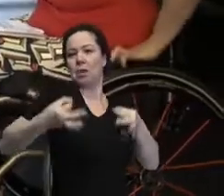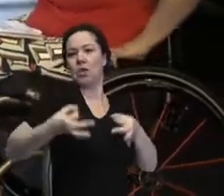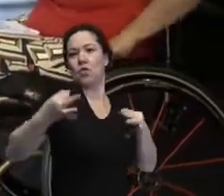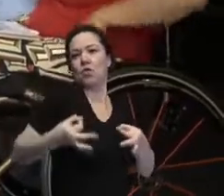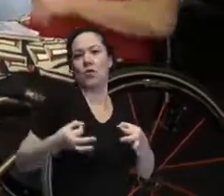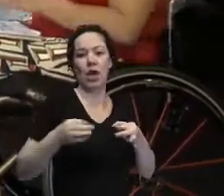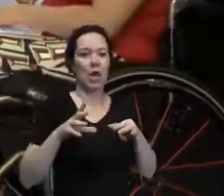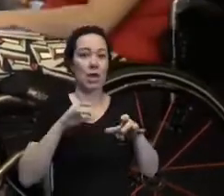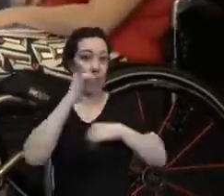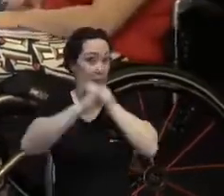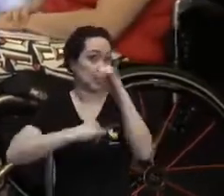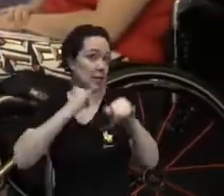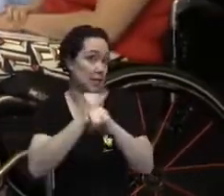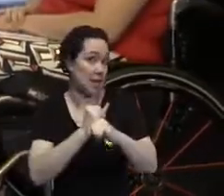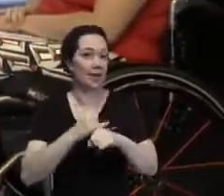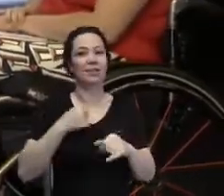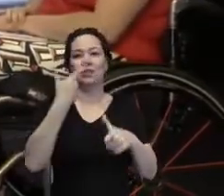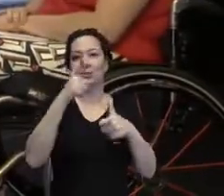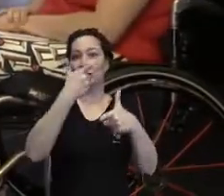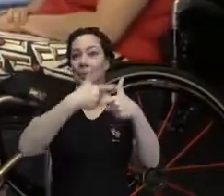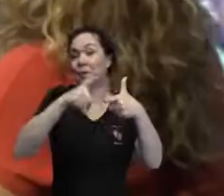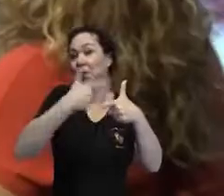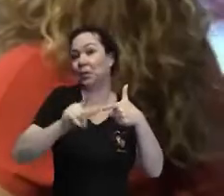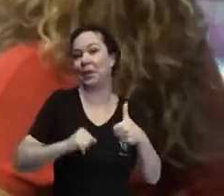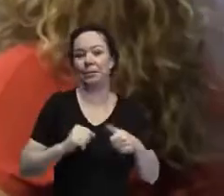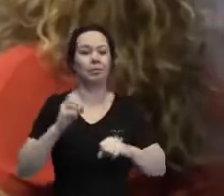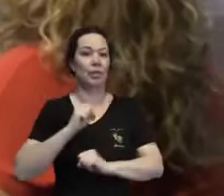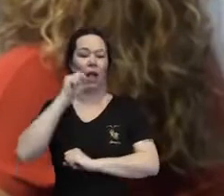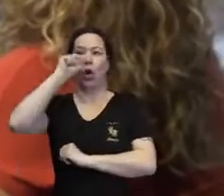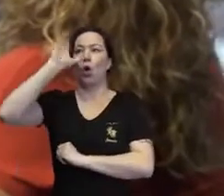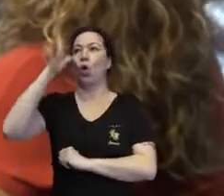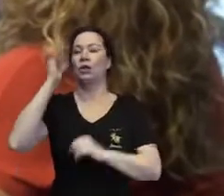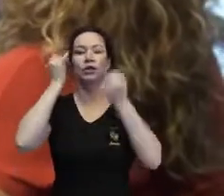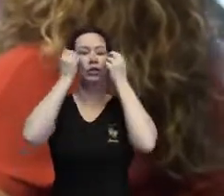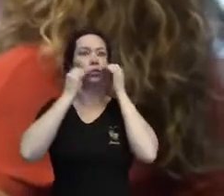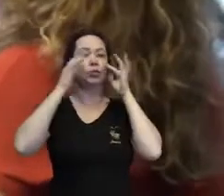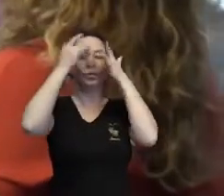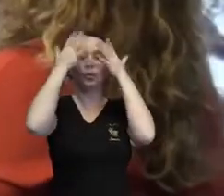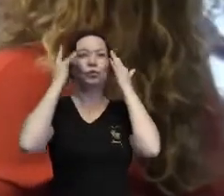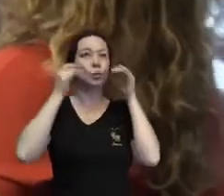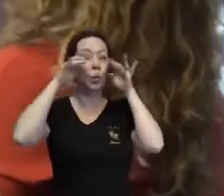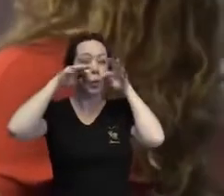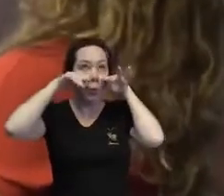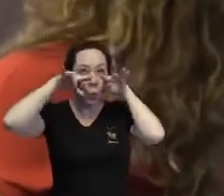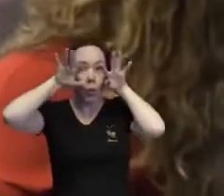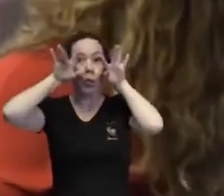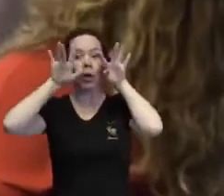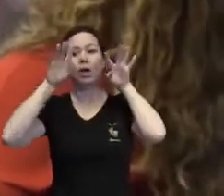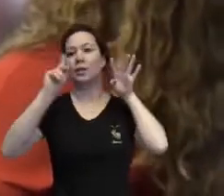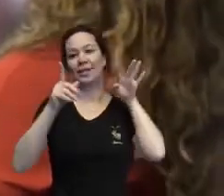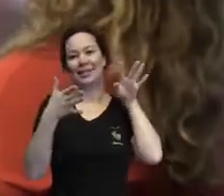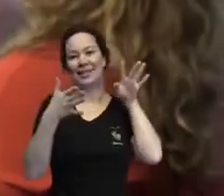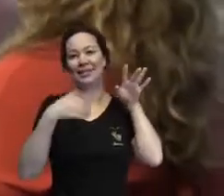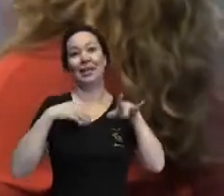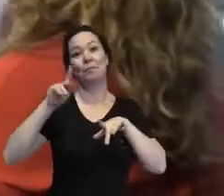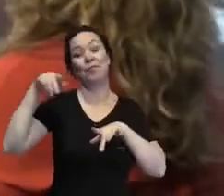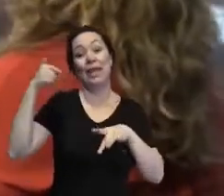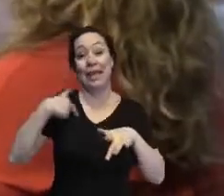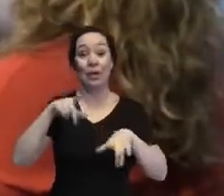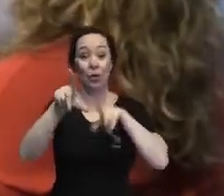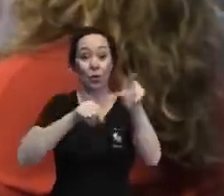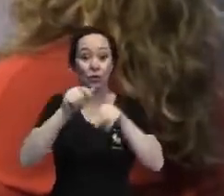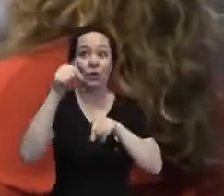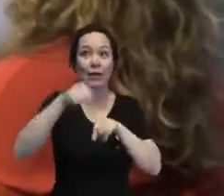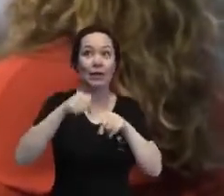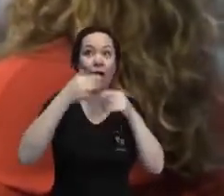que elas não têm problema, que elas acordam maquiadas e de cílios postiços. Ao contrário da minha xará, eu escolhi estar